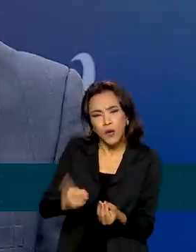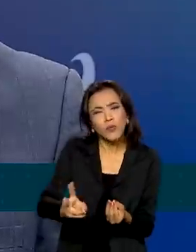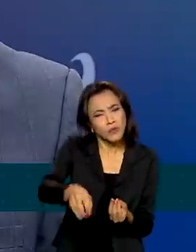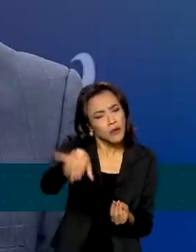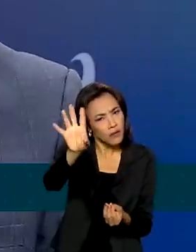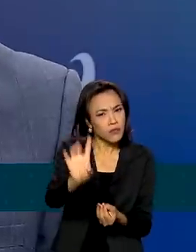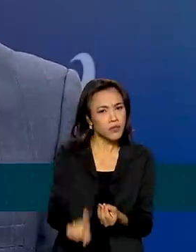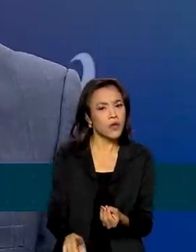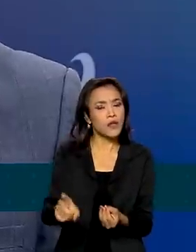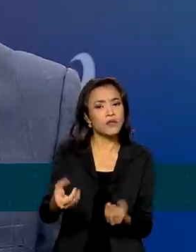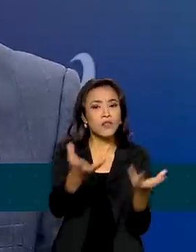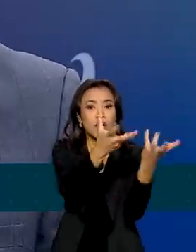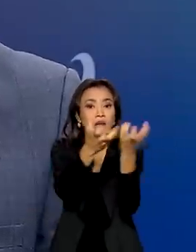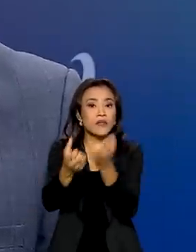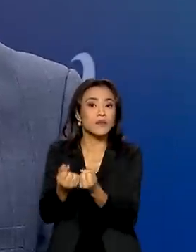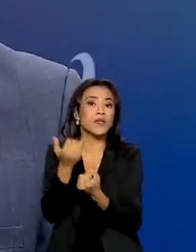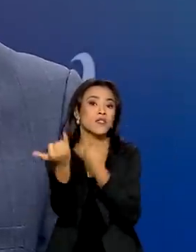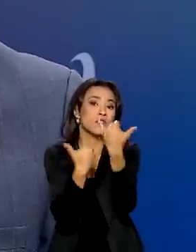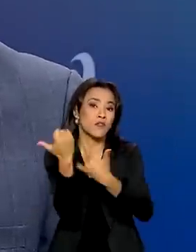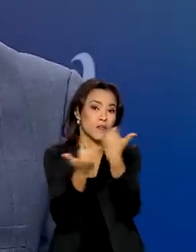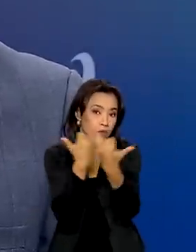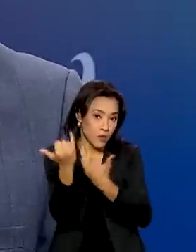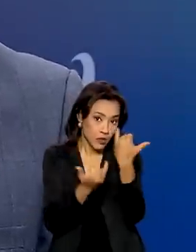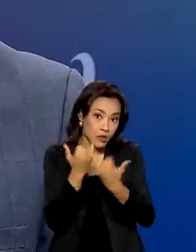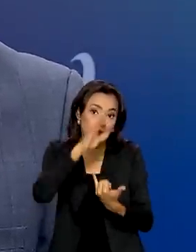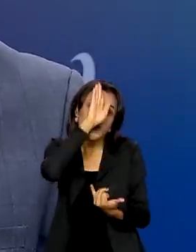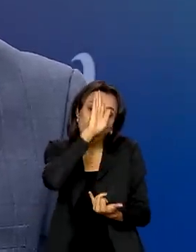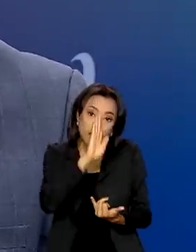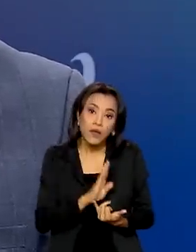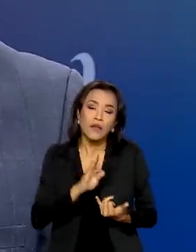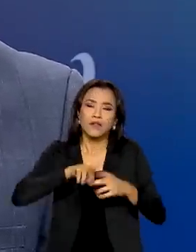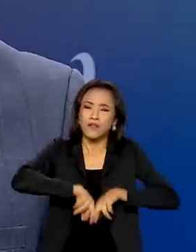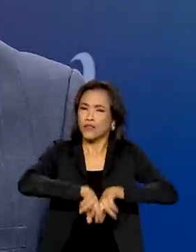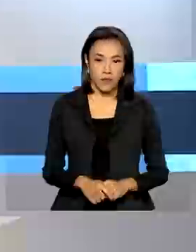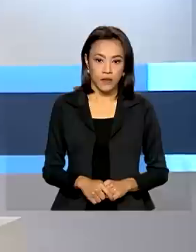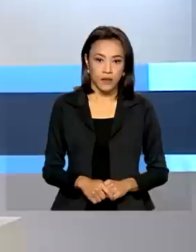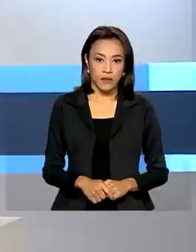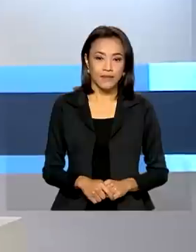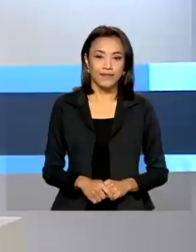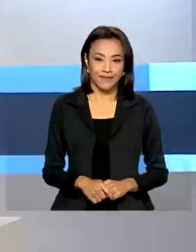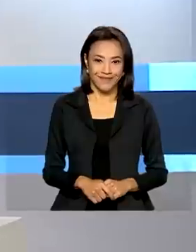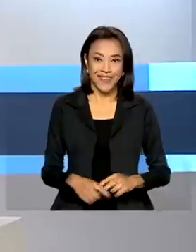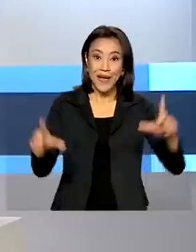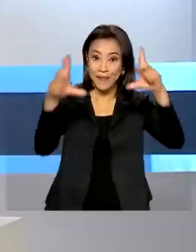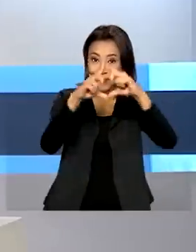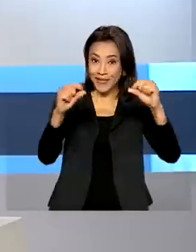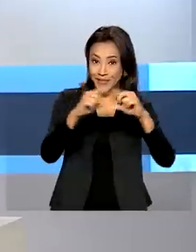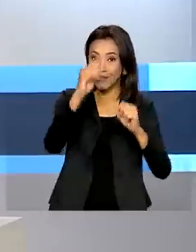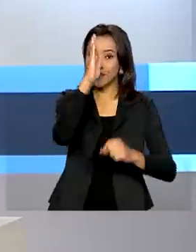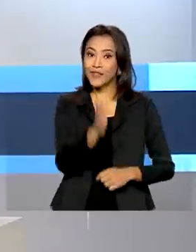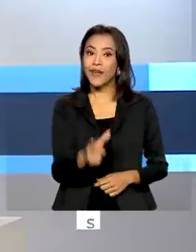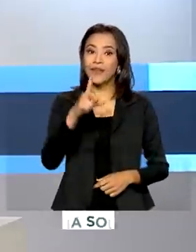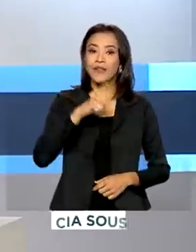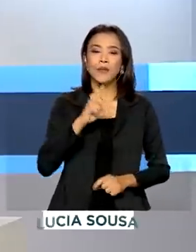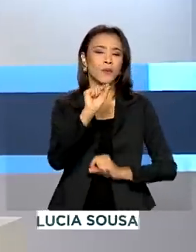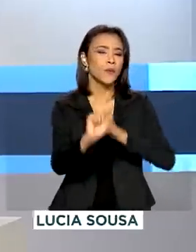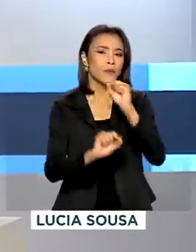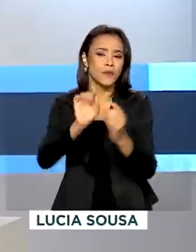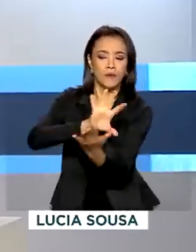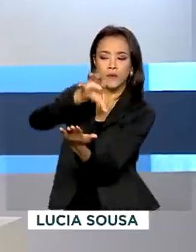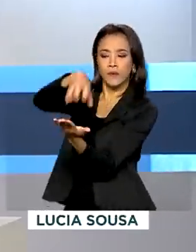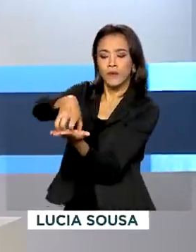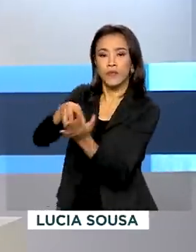de receber o sinal aberto e gratuito de diversos canais de TV. Brasília já conta com a Unidade